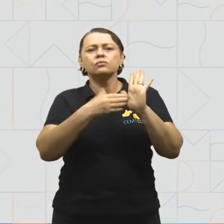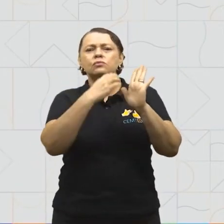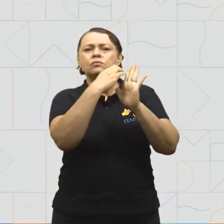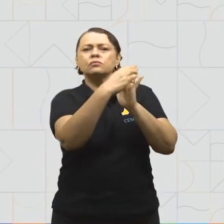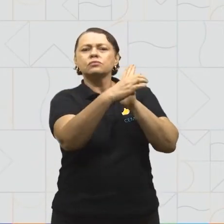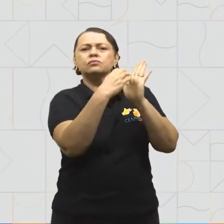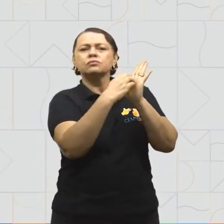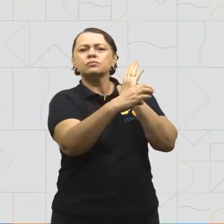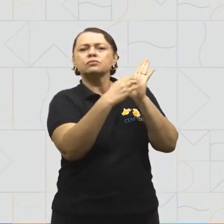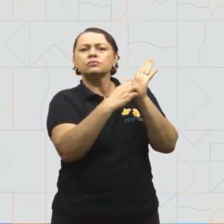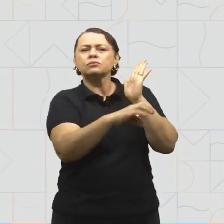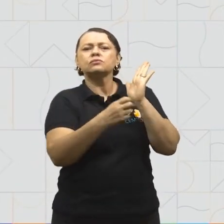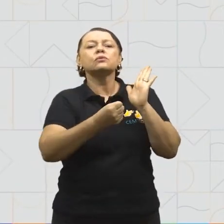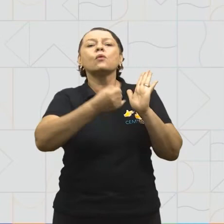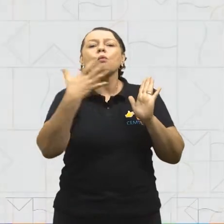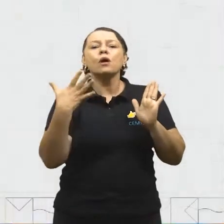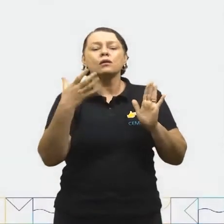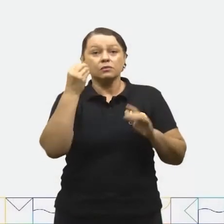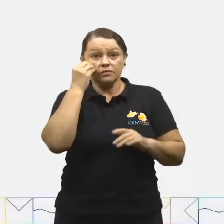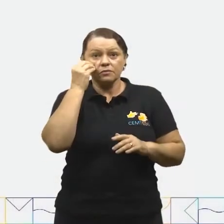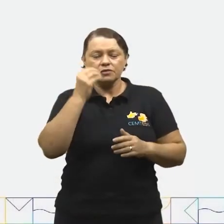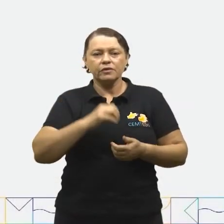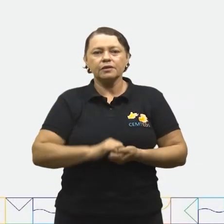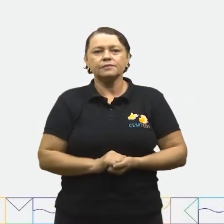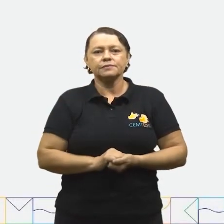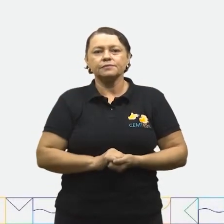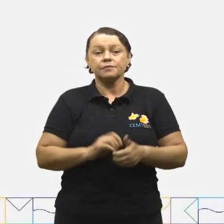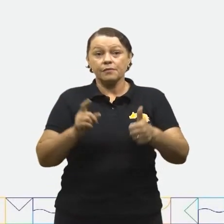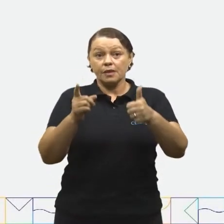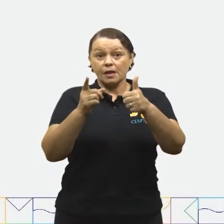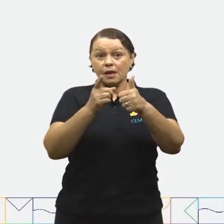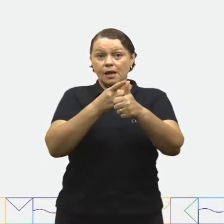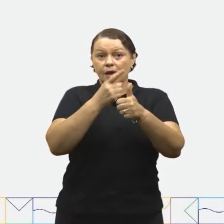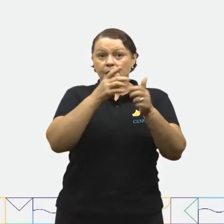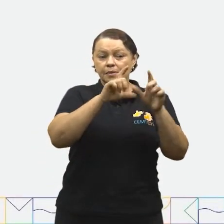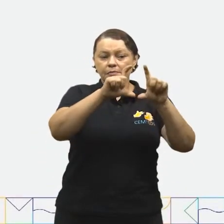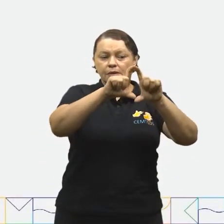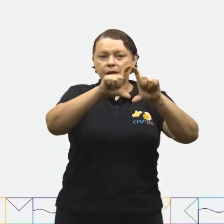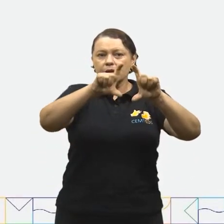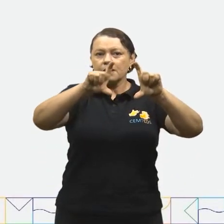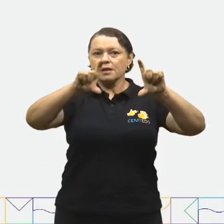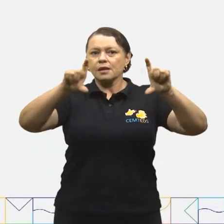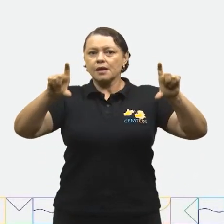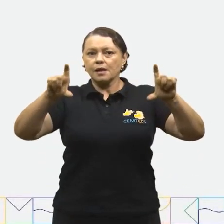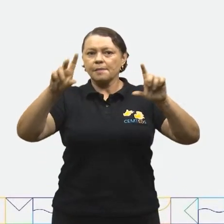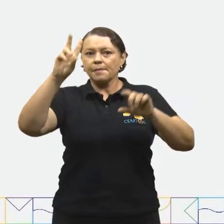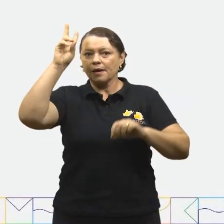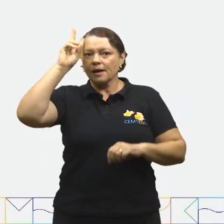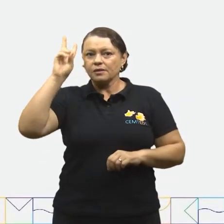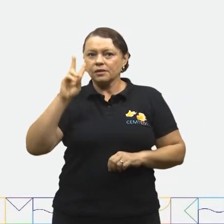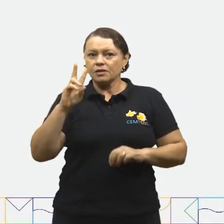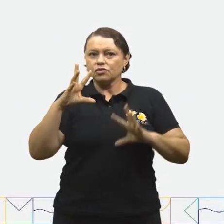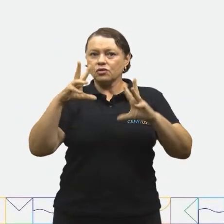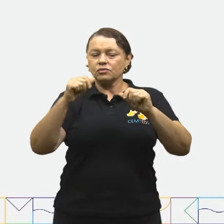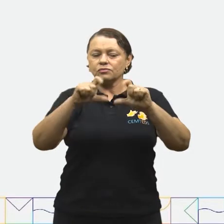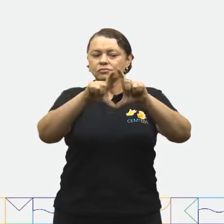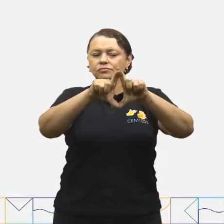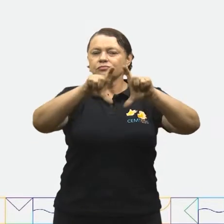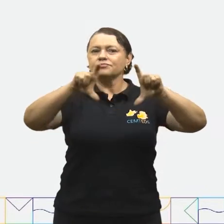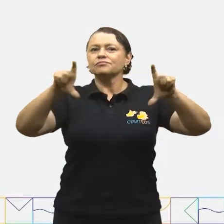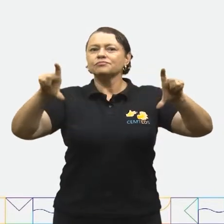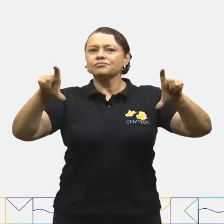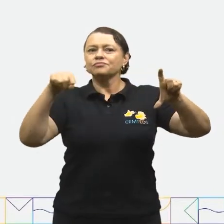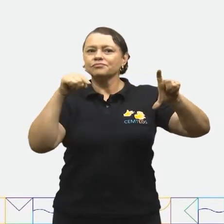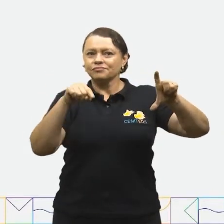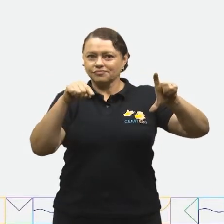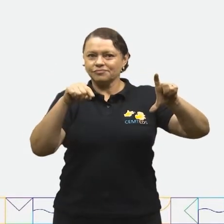Existia? Vamos verificar? A primeira parte da história está toda em apenas um parágrafo. Contamos,